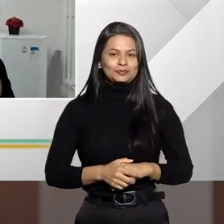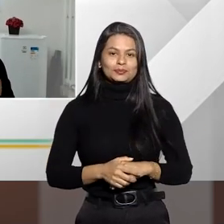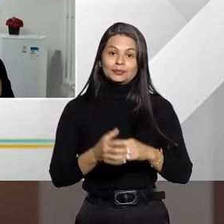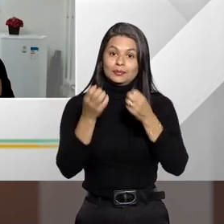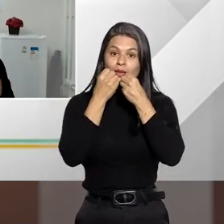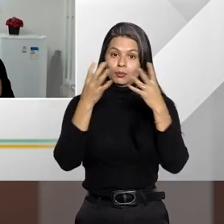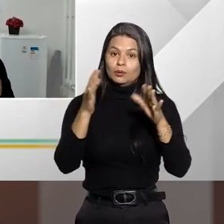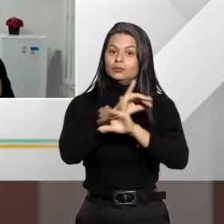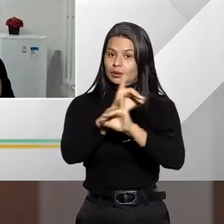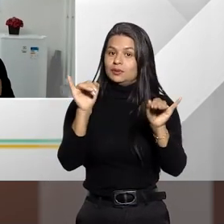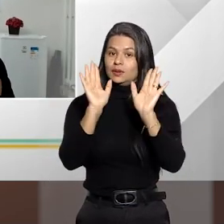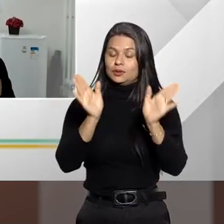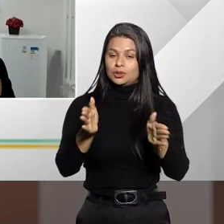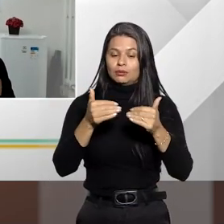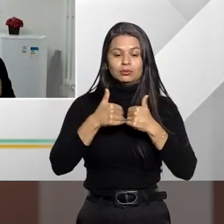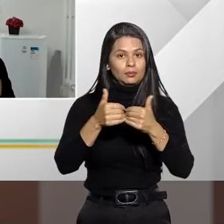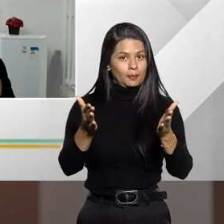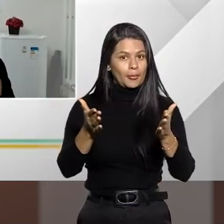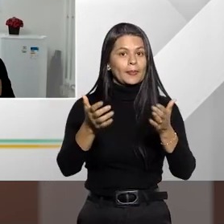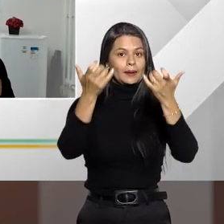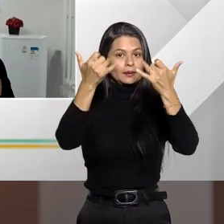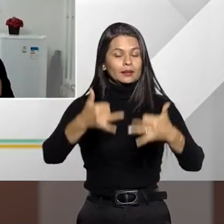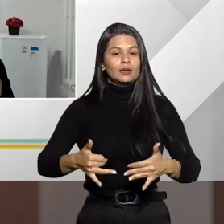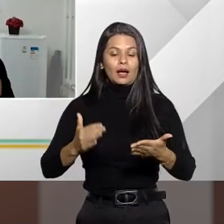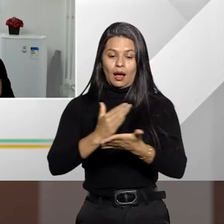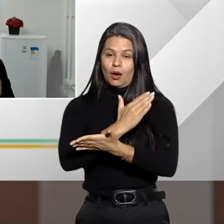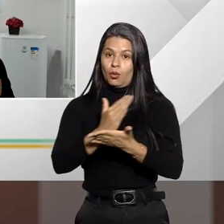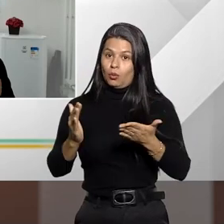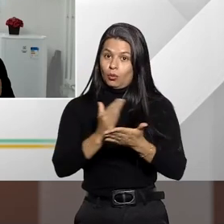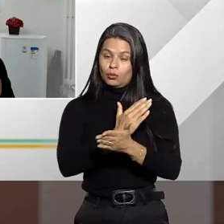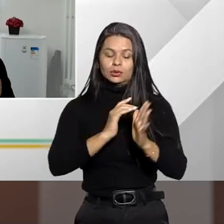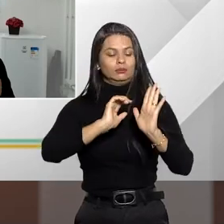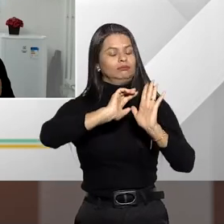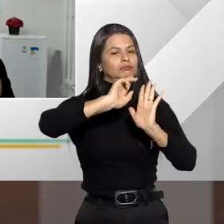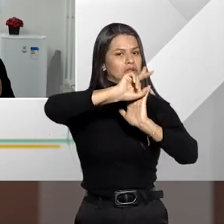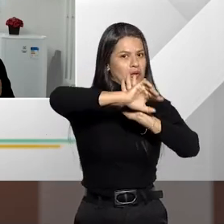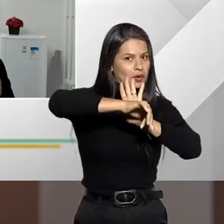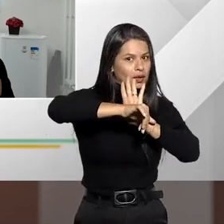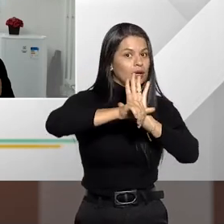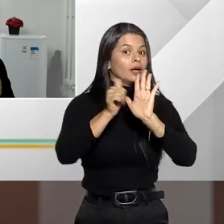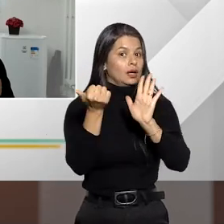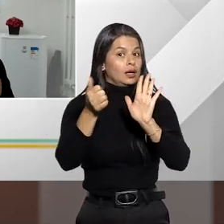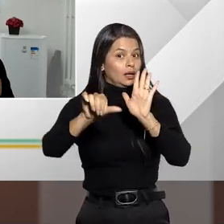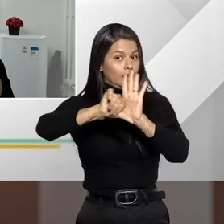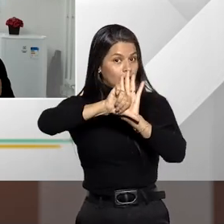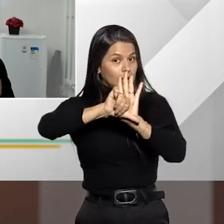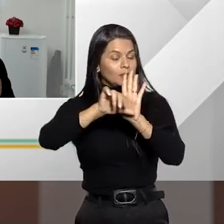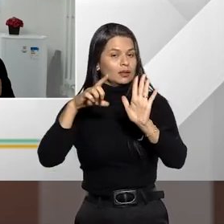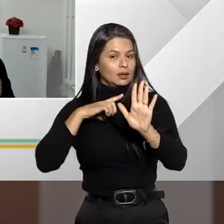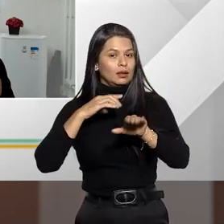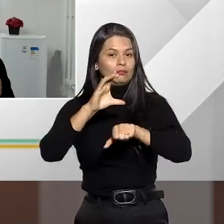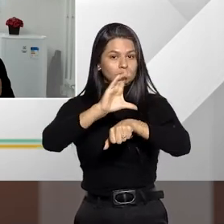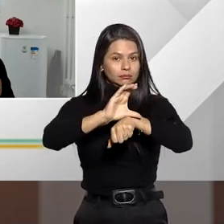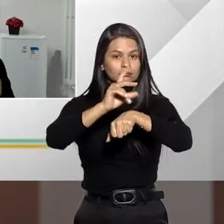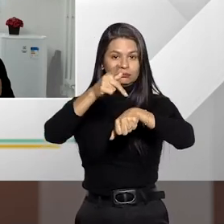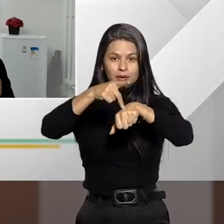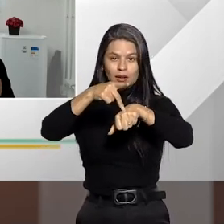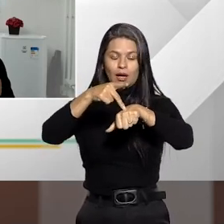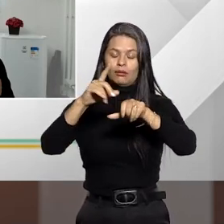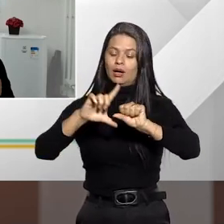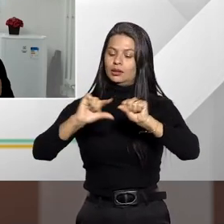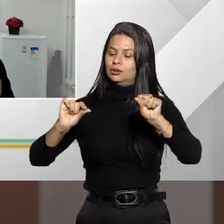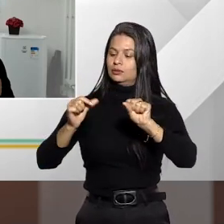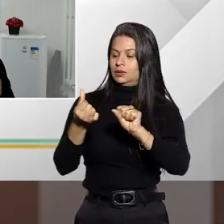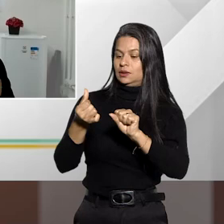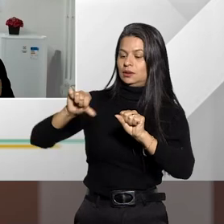como eu falei já na abertura da nossa conversa, as espécies de concurso de crimes estão previstas no Código Penal nos artigos 69,